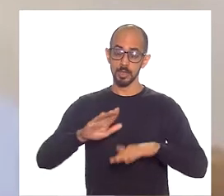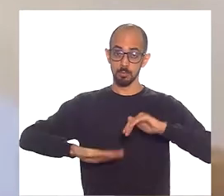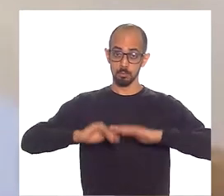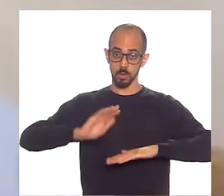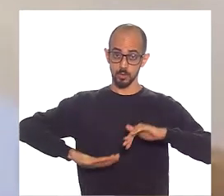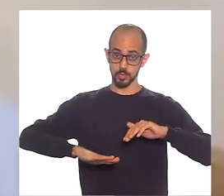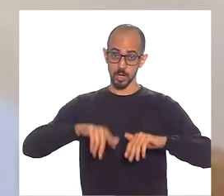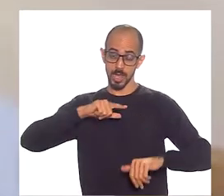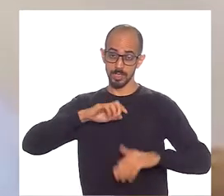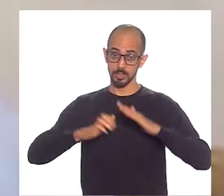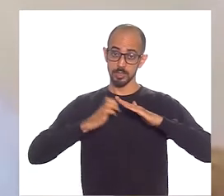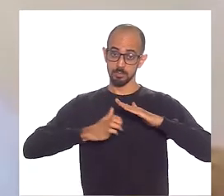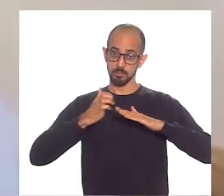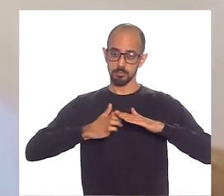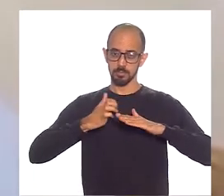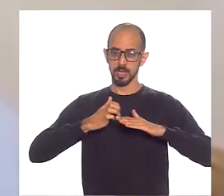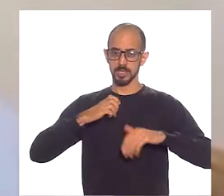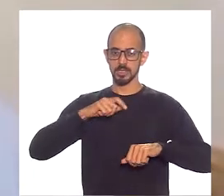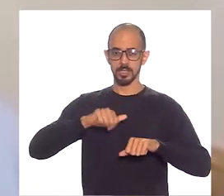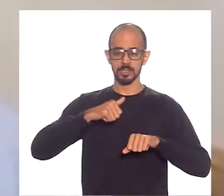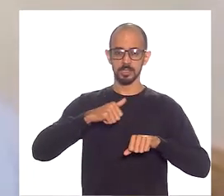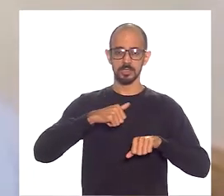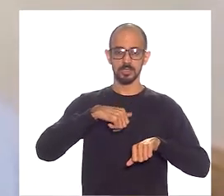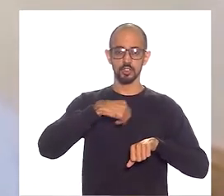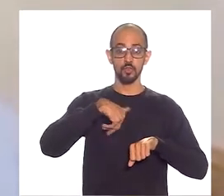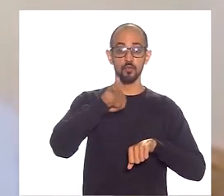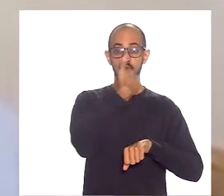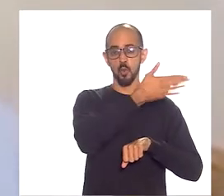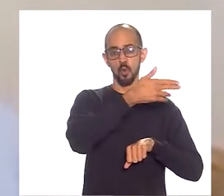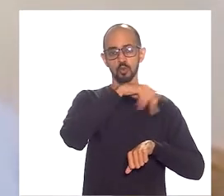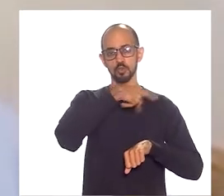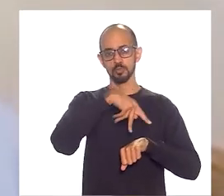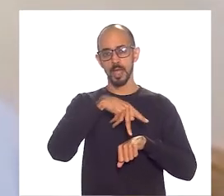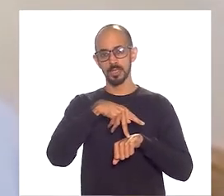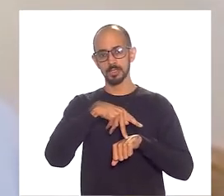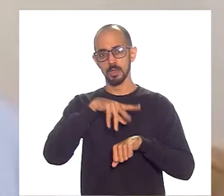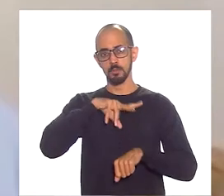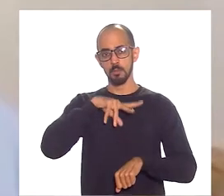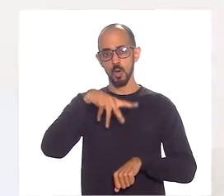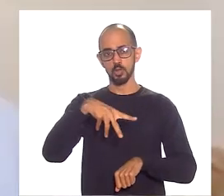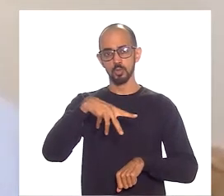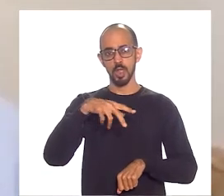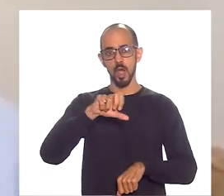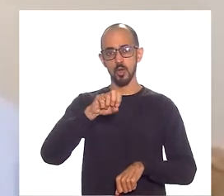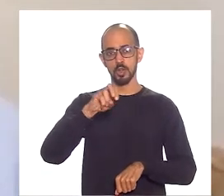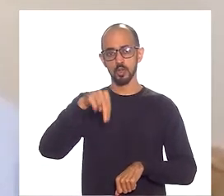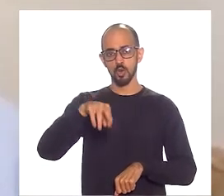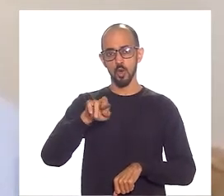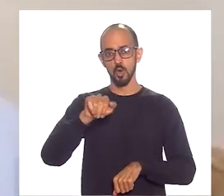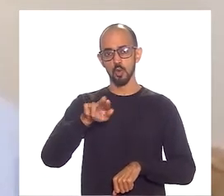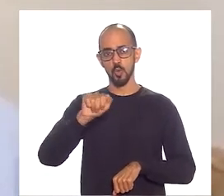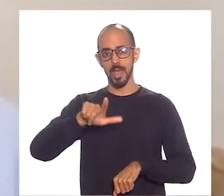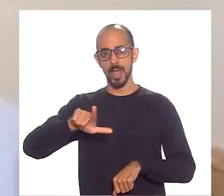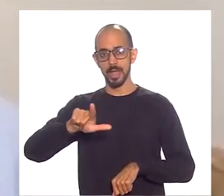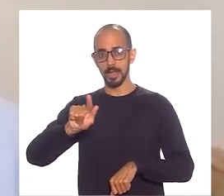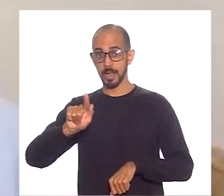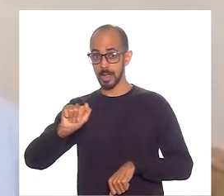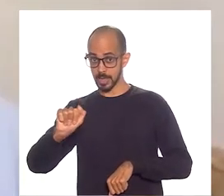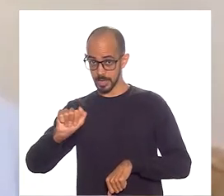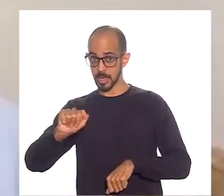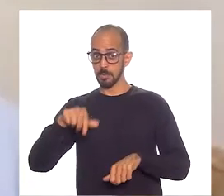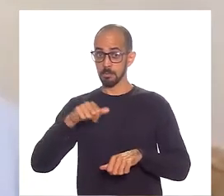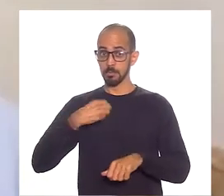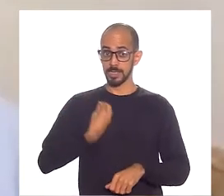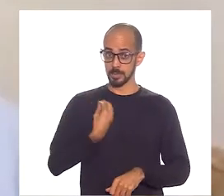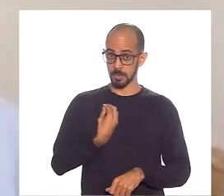empresas brasileiras que estão no exterior, na Noruega e em Portugal, participassem das mentorias. Muitos desses profissionais mentores